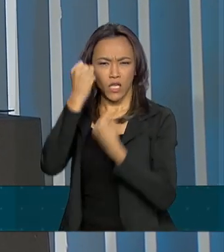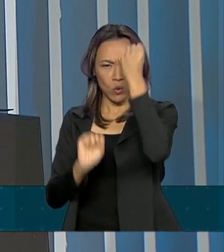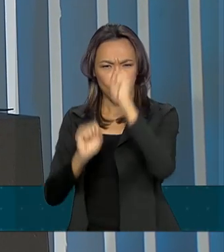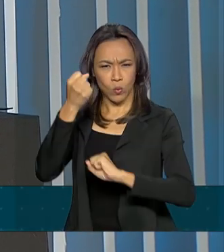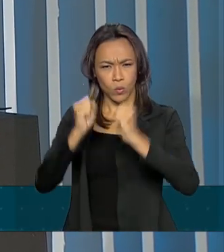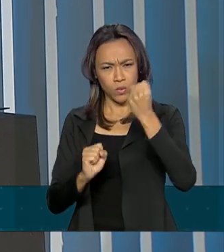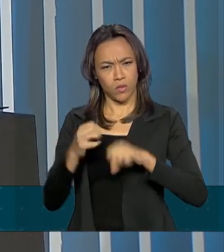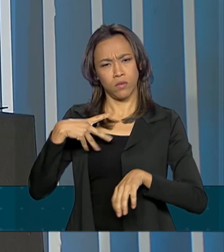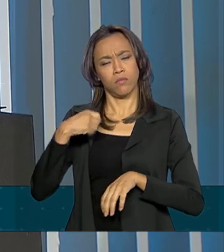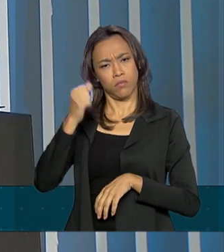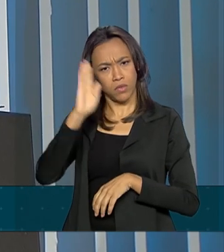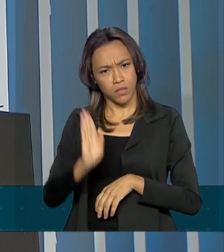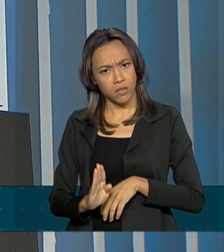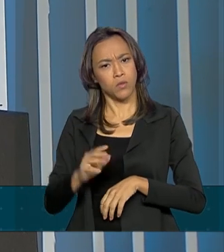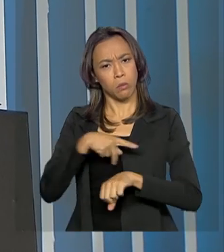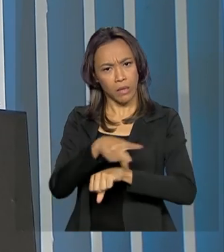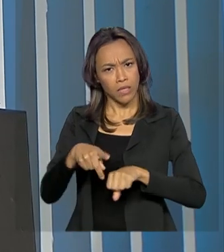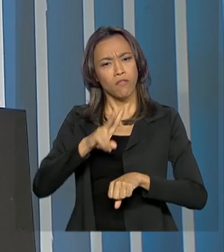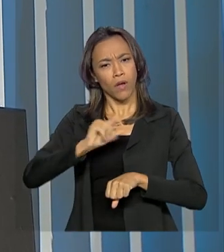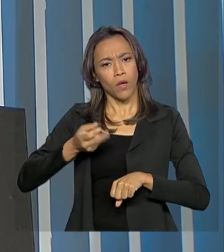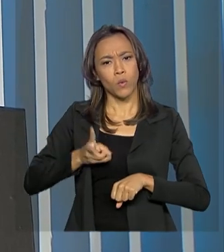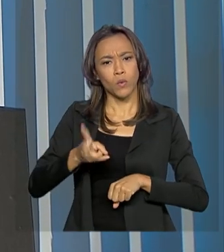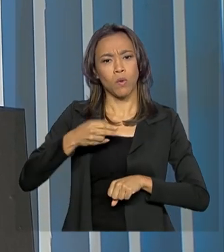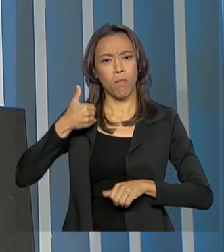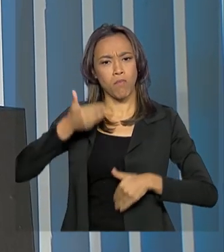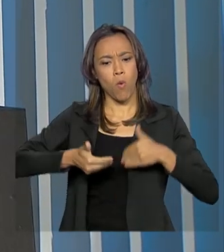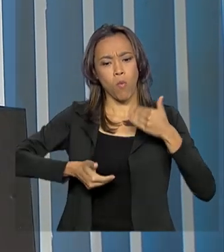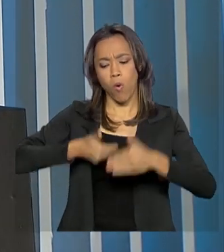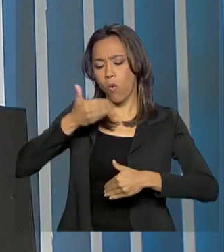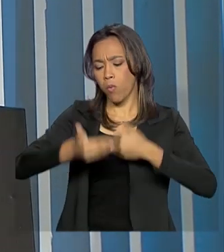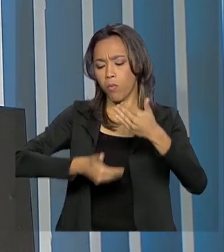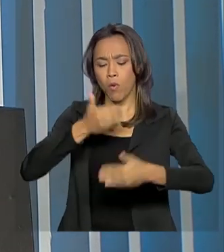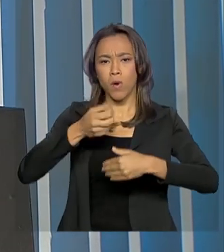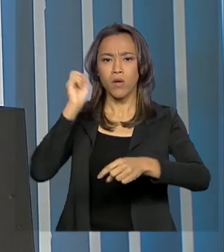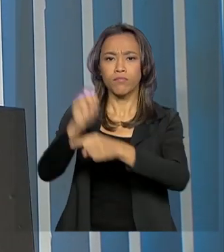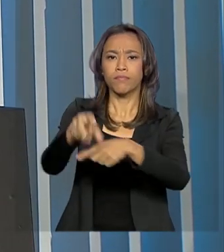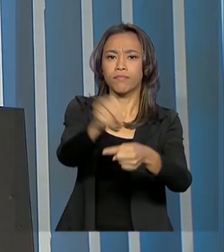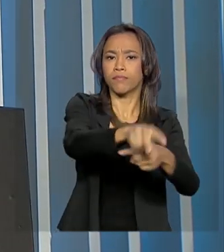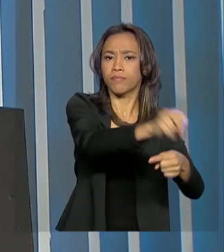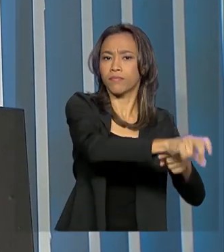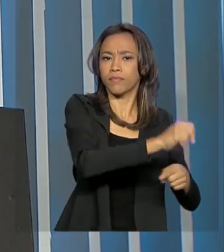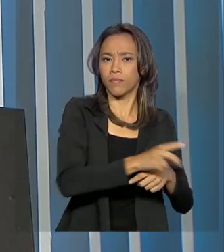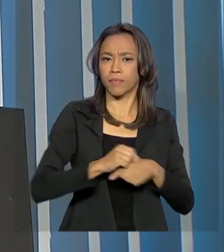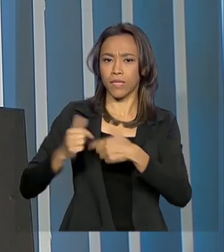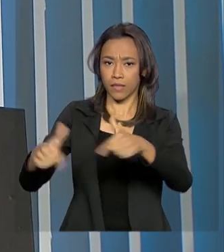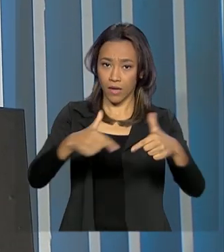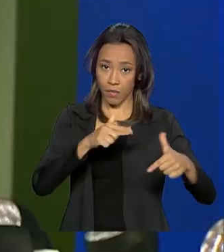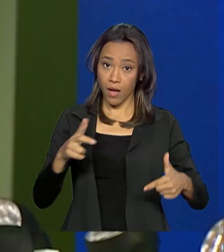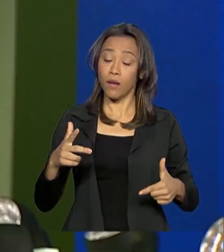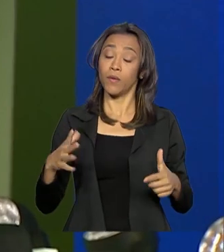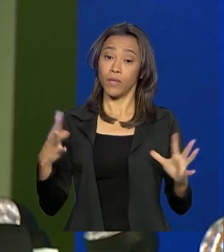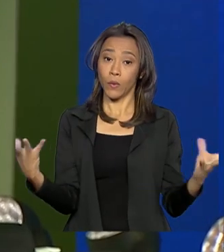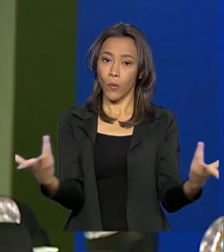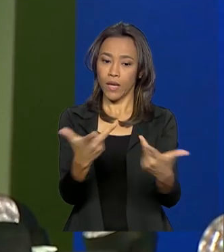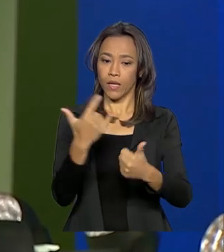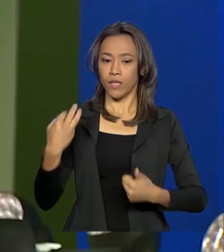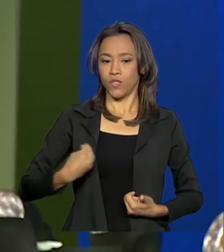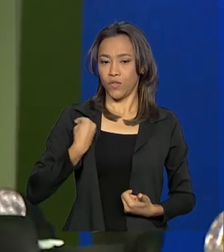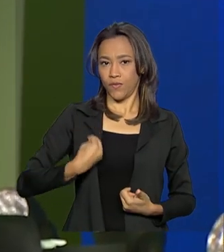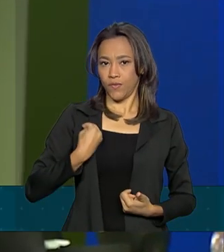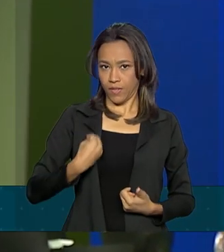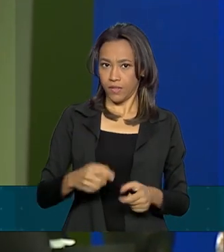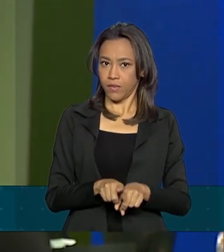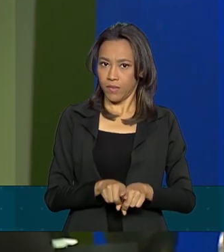continuar crescendo, desenvolvendo, gerando emprego e qualidade de vida para os brasileiros. Acordos de